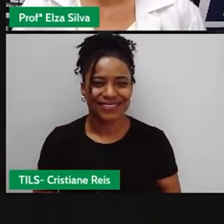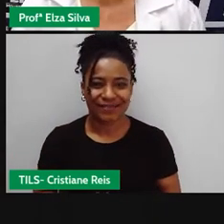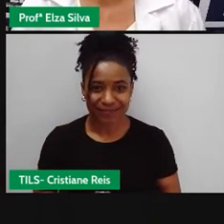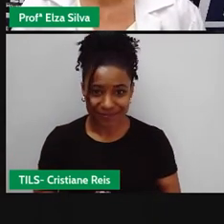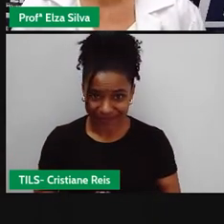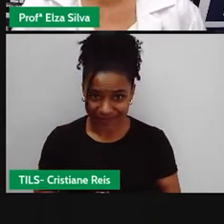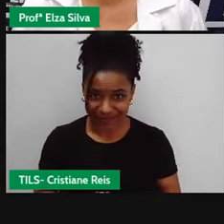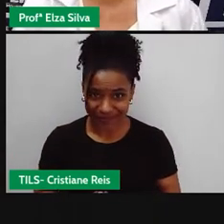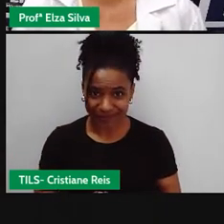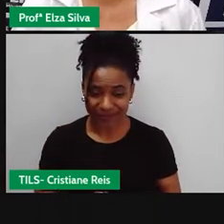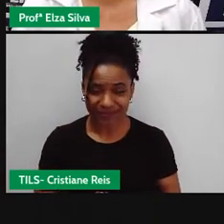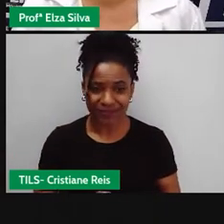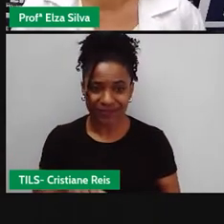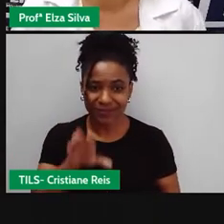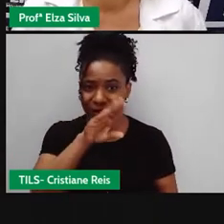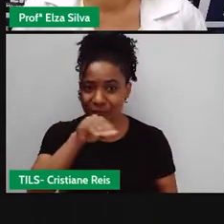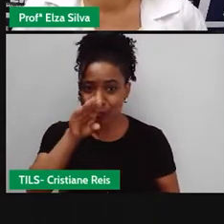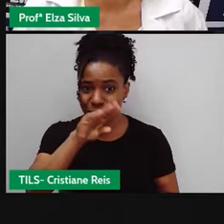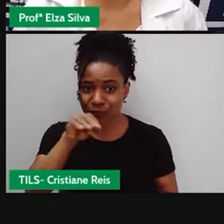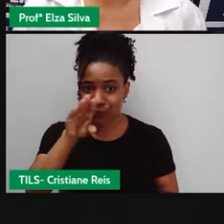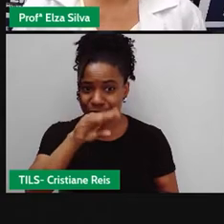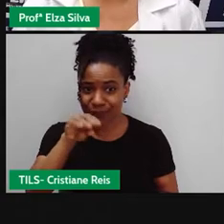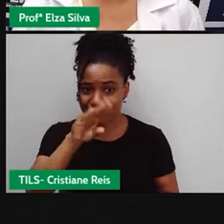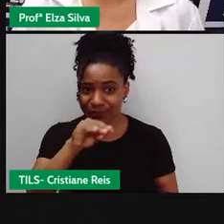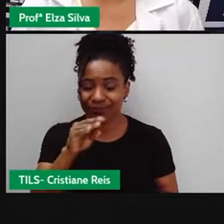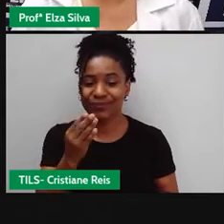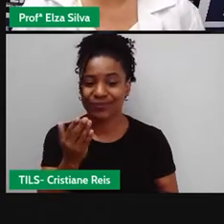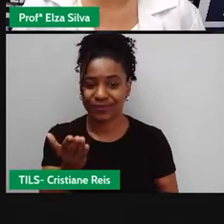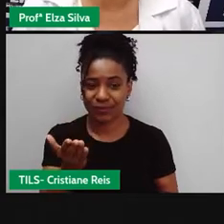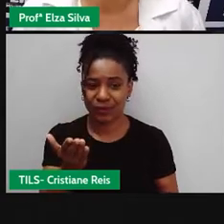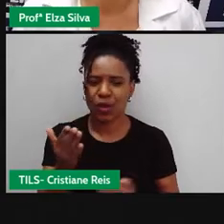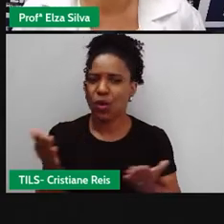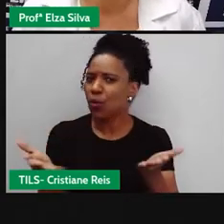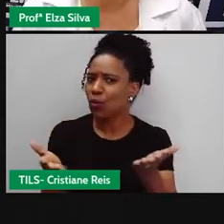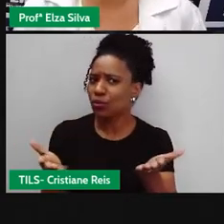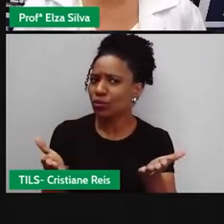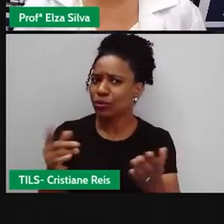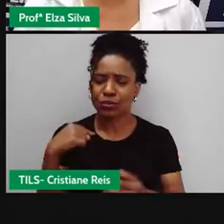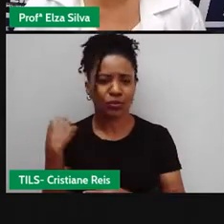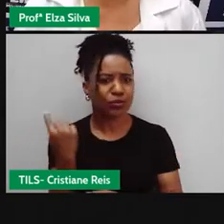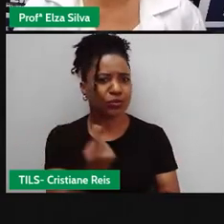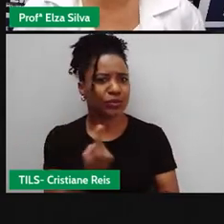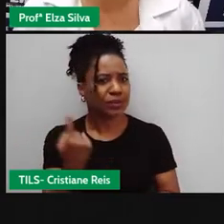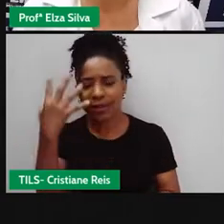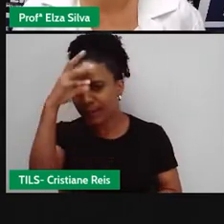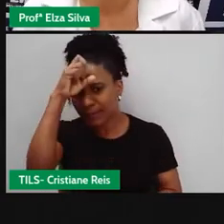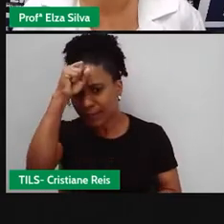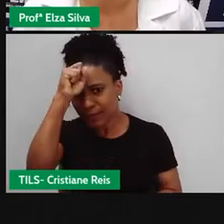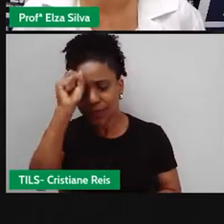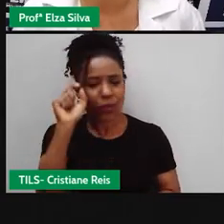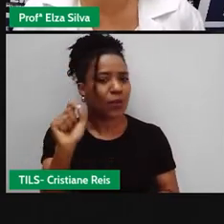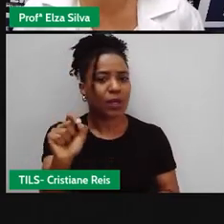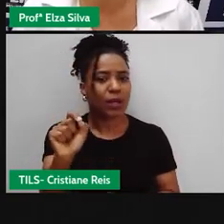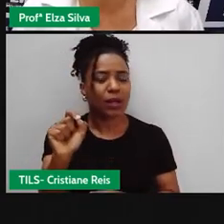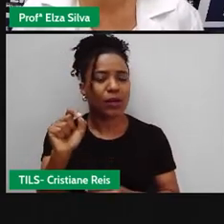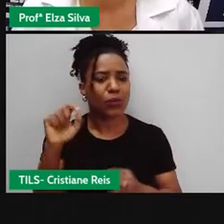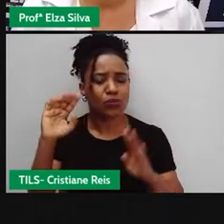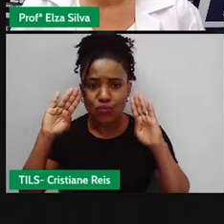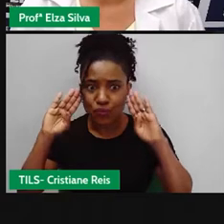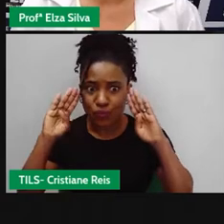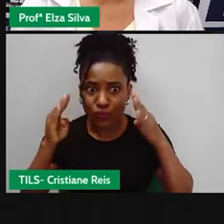O que nós vamos aprender hoje? O que nós vamos aprender hoje? Qual é o foco da nossa aula de hoje?